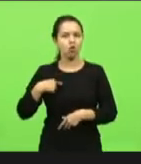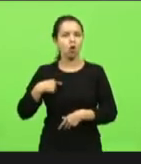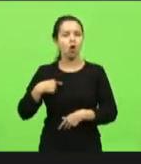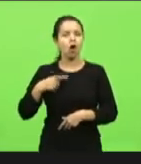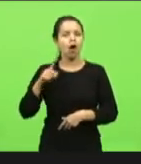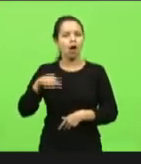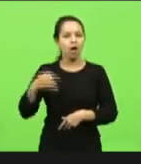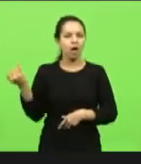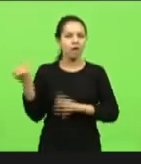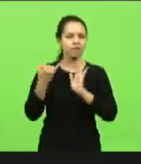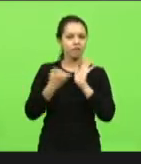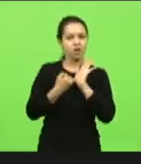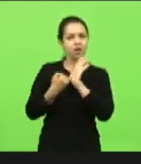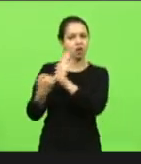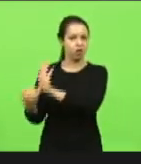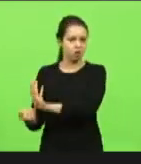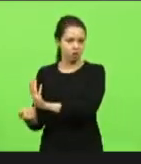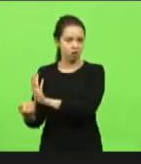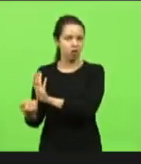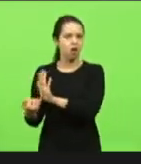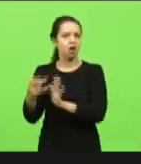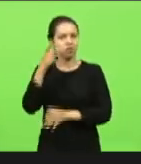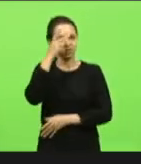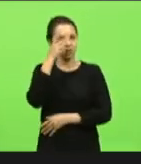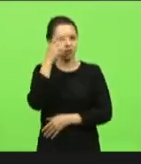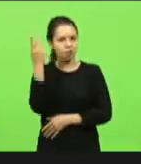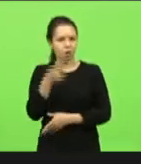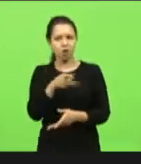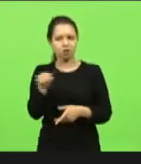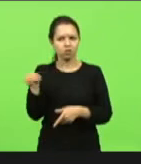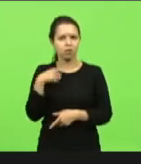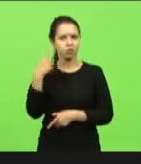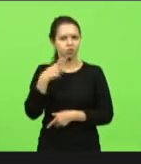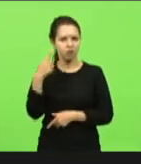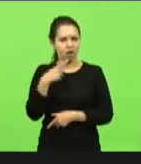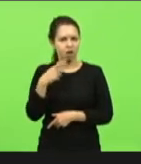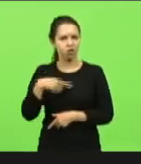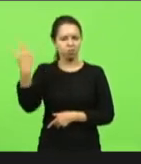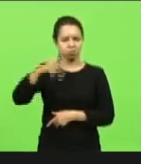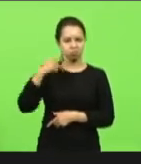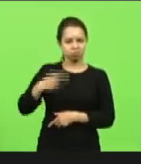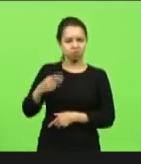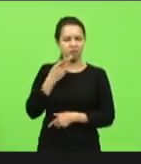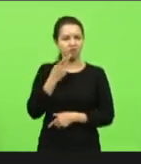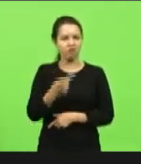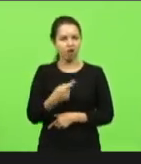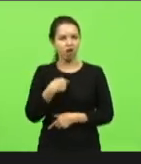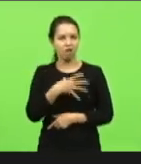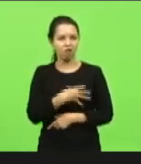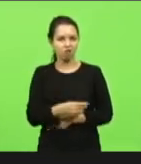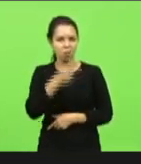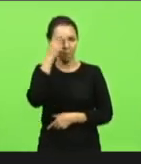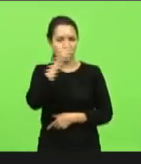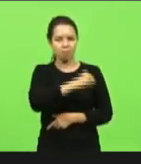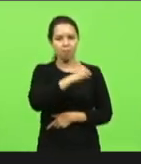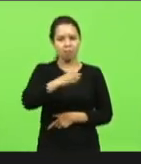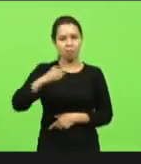atrás eu apanhei dentro dessa casa de deputado falando a verdade mesmo fui chamado de filhote de genocida